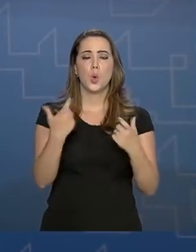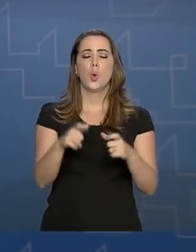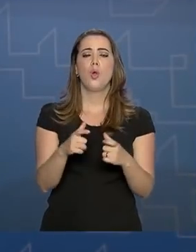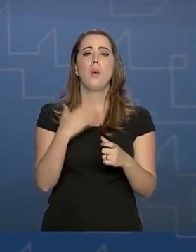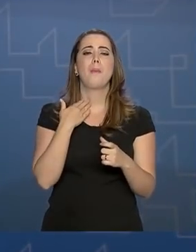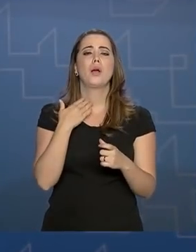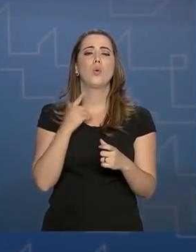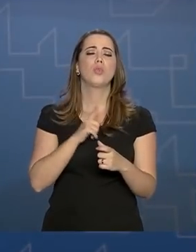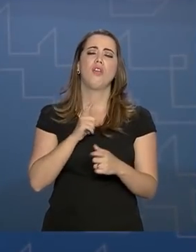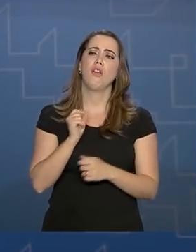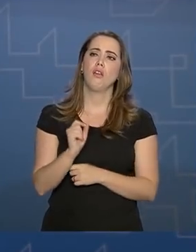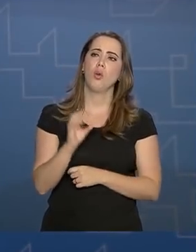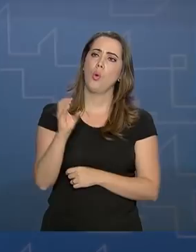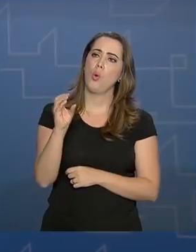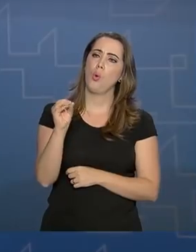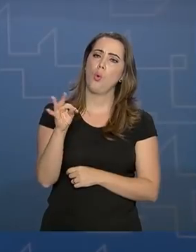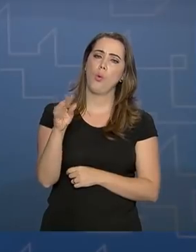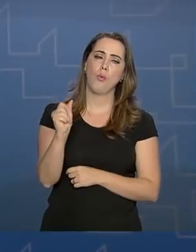conta?